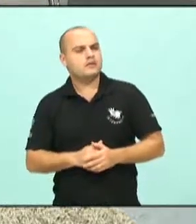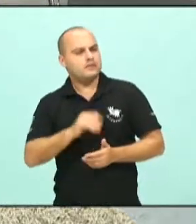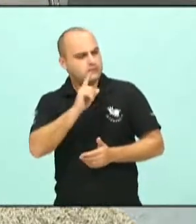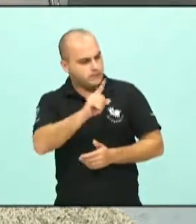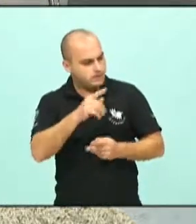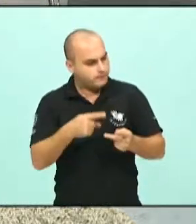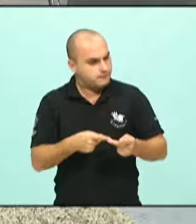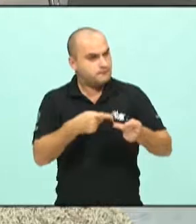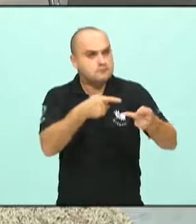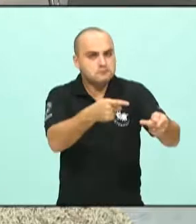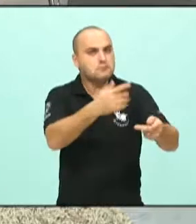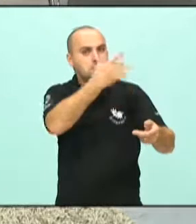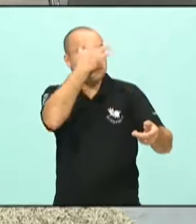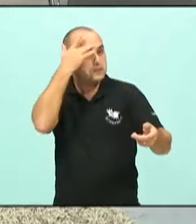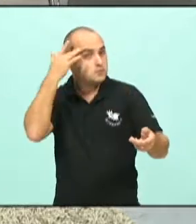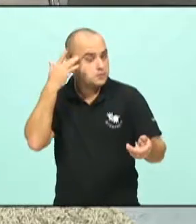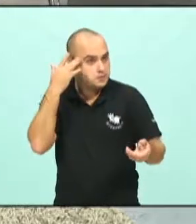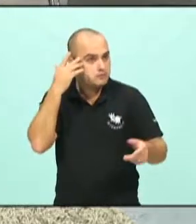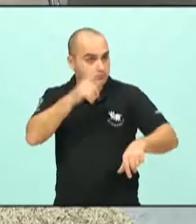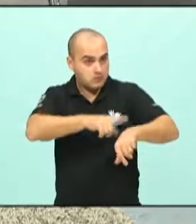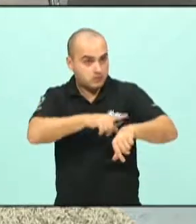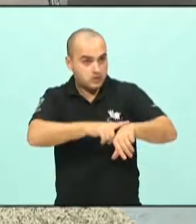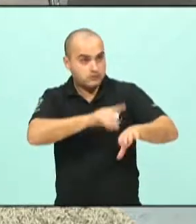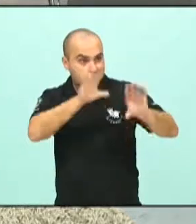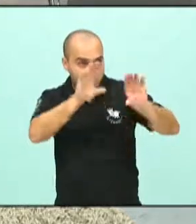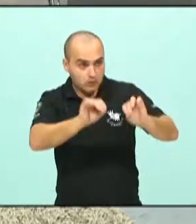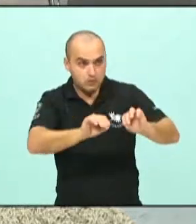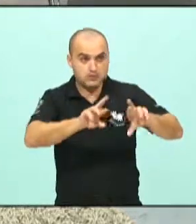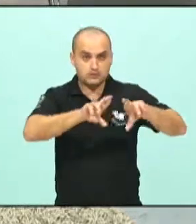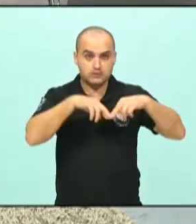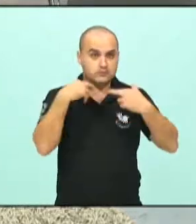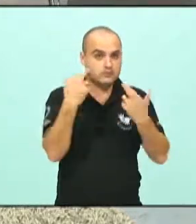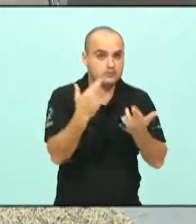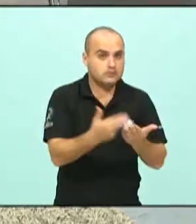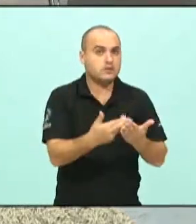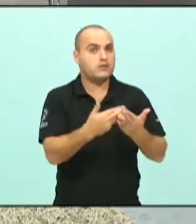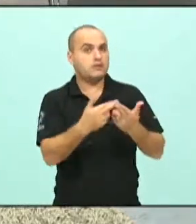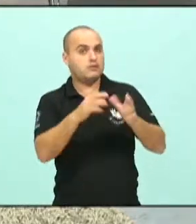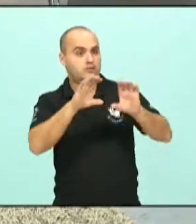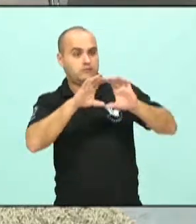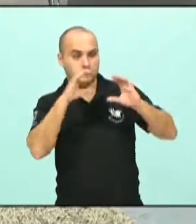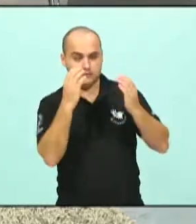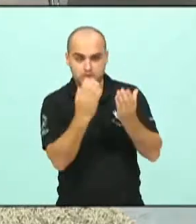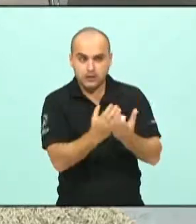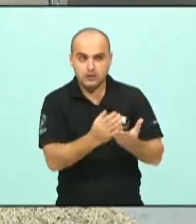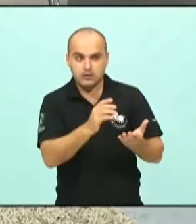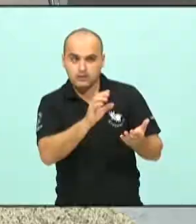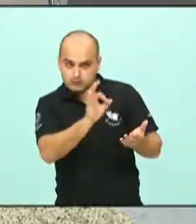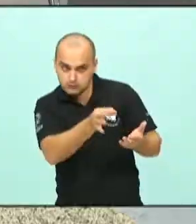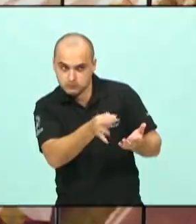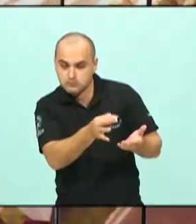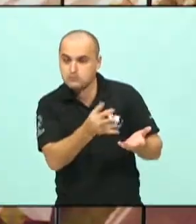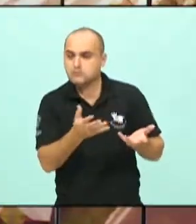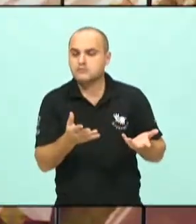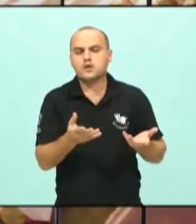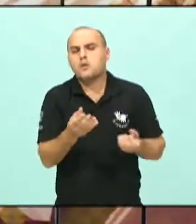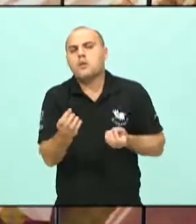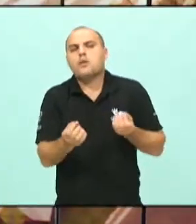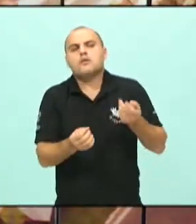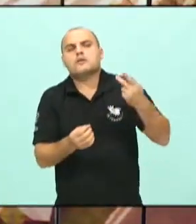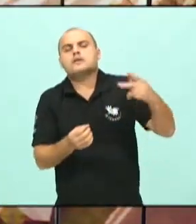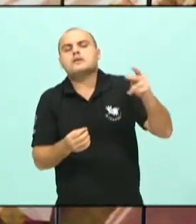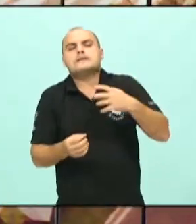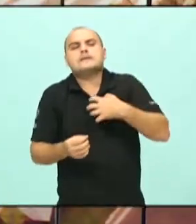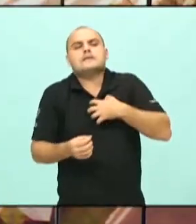está no dia a dia, período da noite tem feito reuniões com as comunidades. Como é que o senhor tem